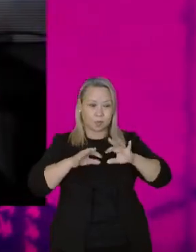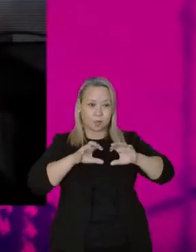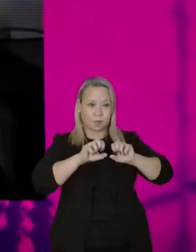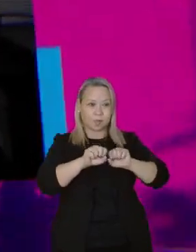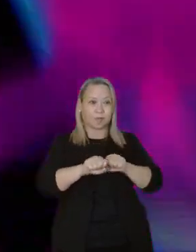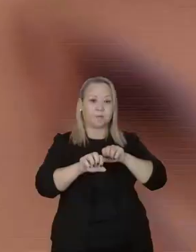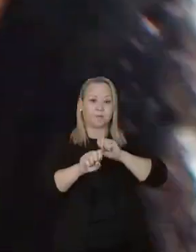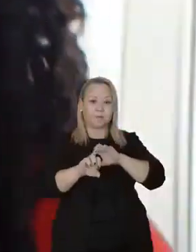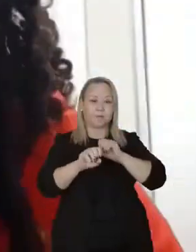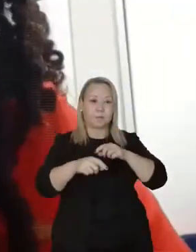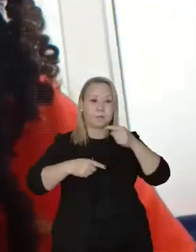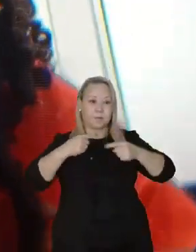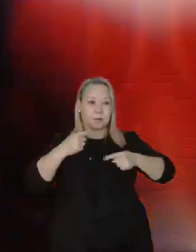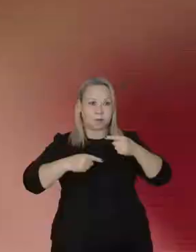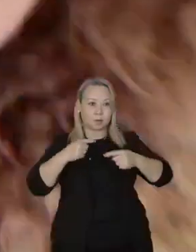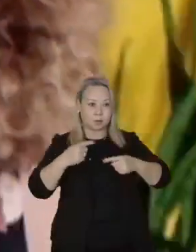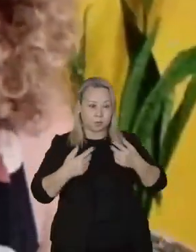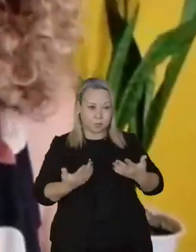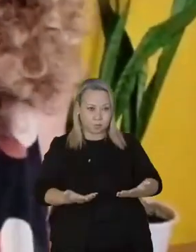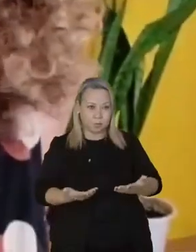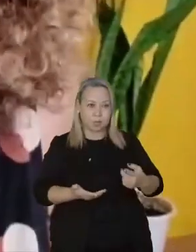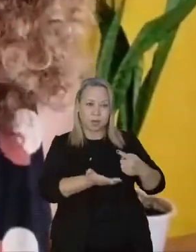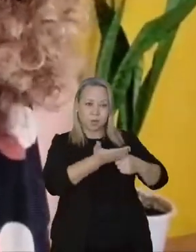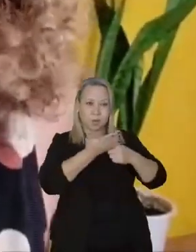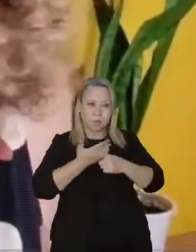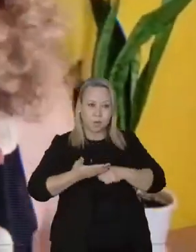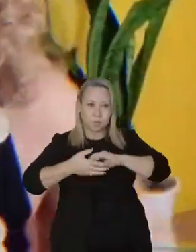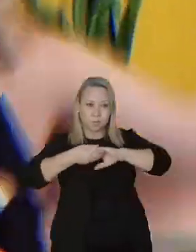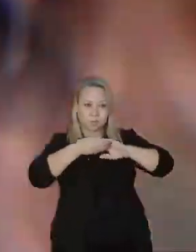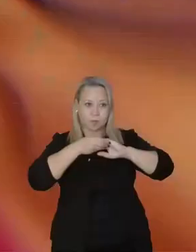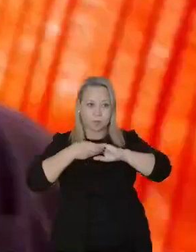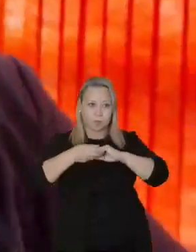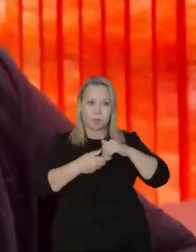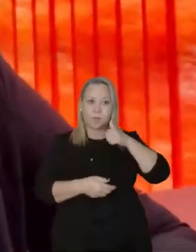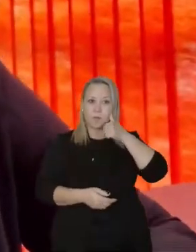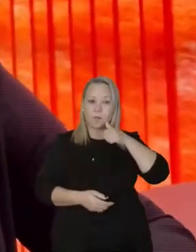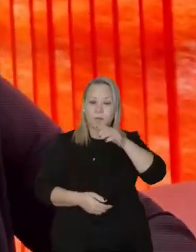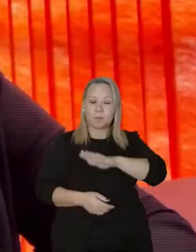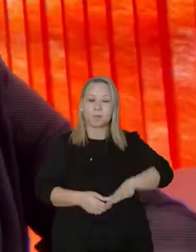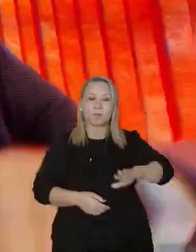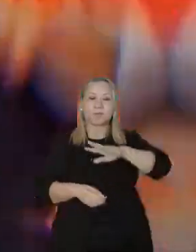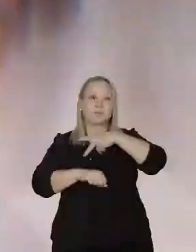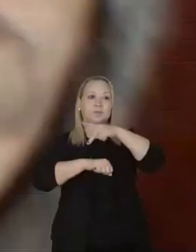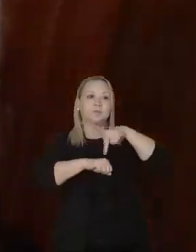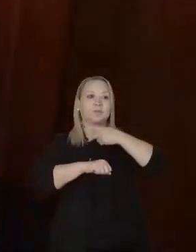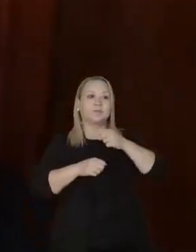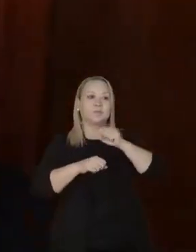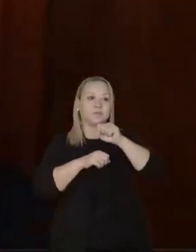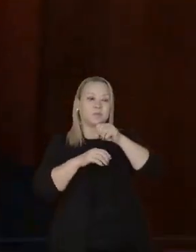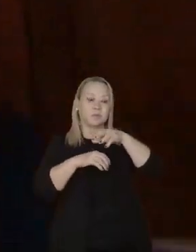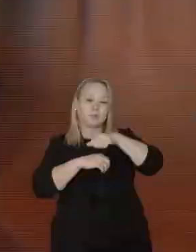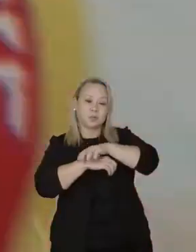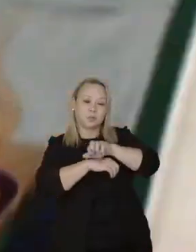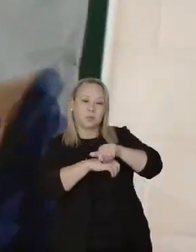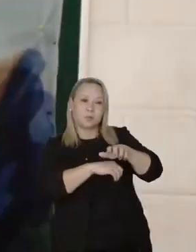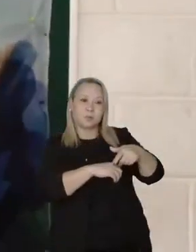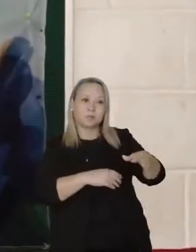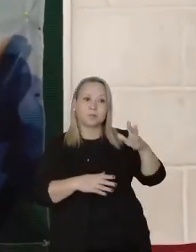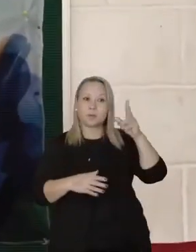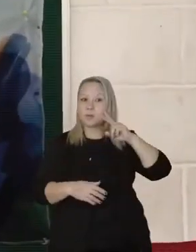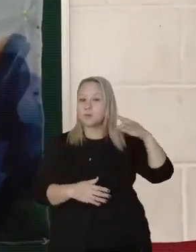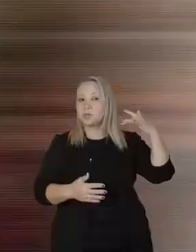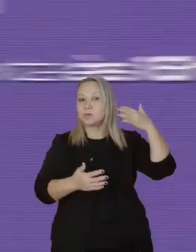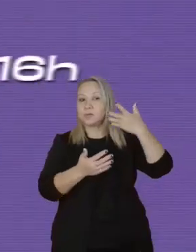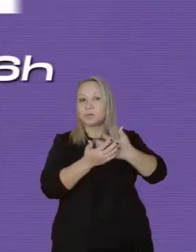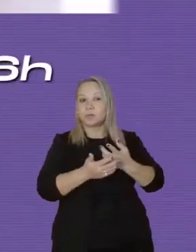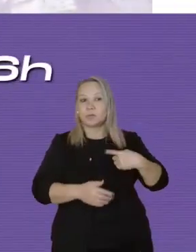para a disputa política. Por isso, convidamos companheiras de todos os cantos do país para compartilhar suas histórias e trajetórias com a gente.